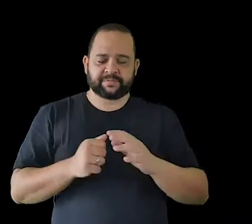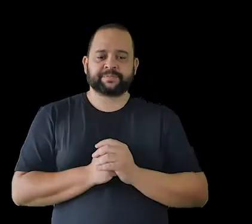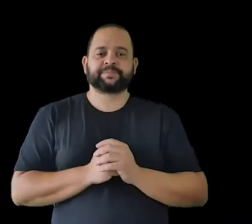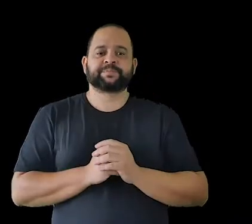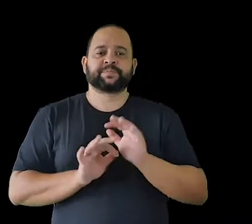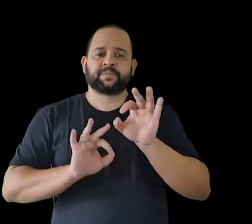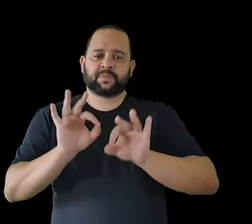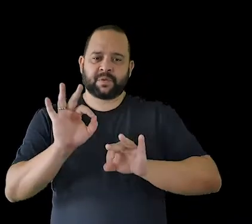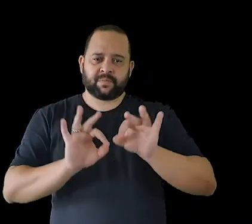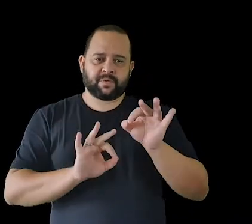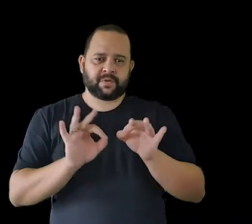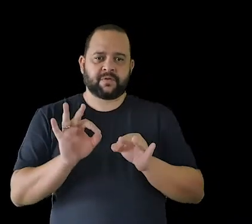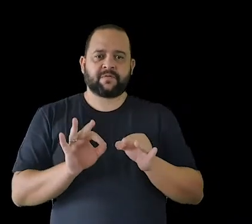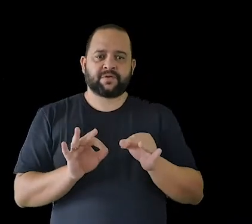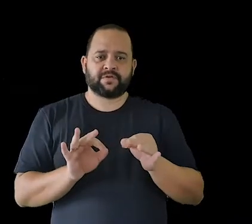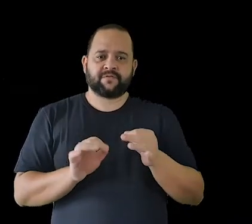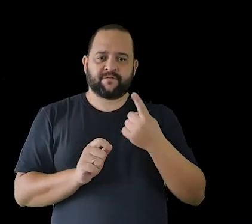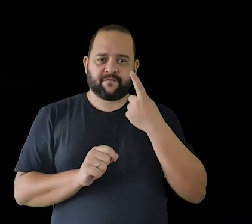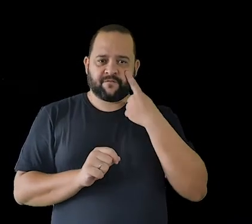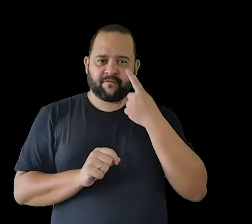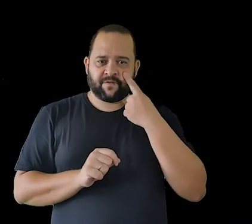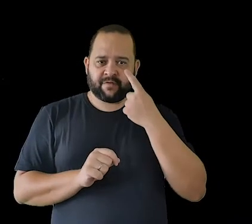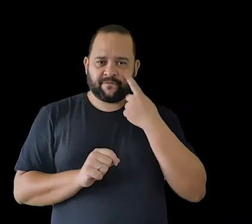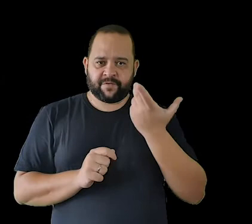A programação que a gente vai ver...